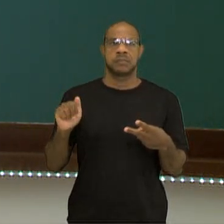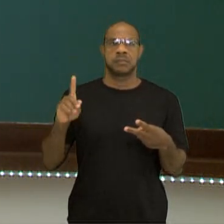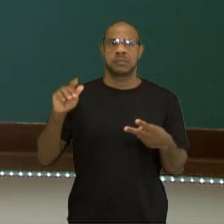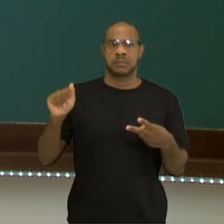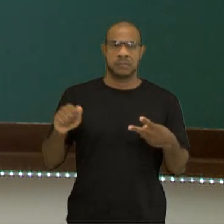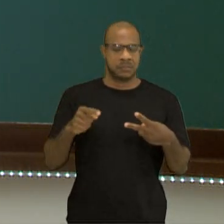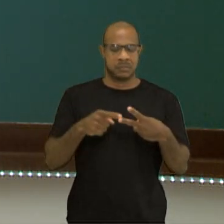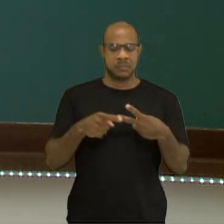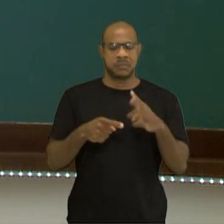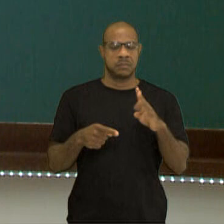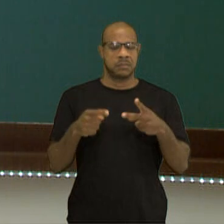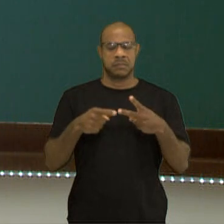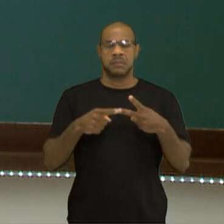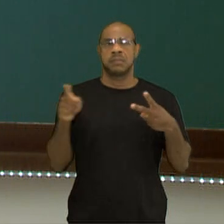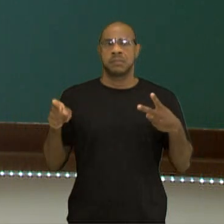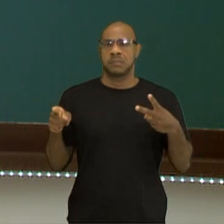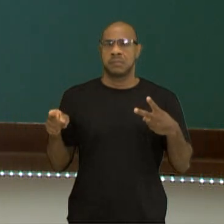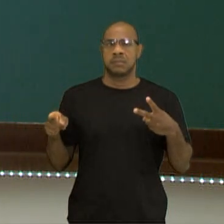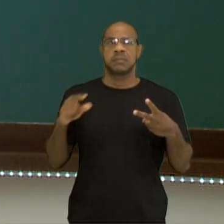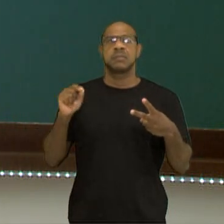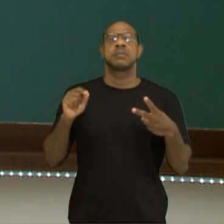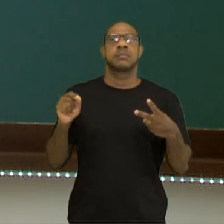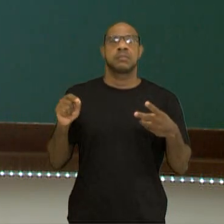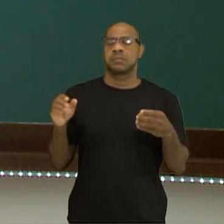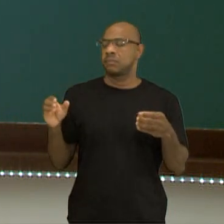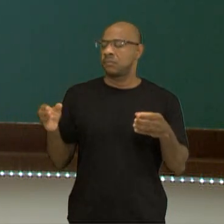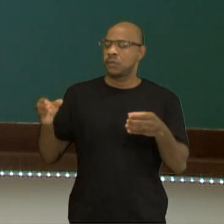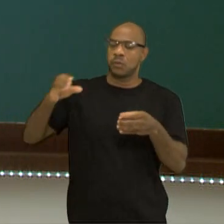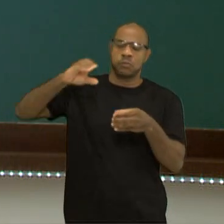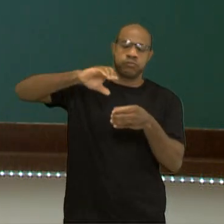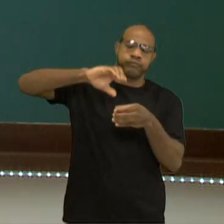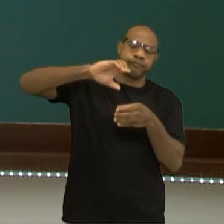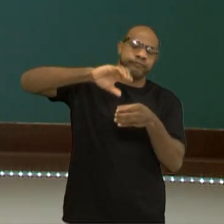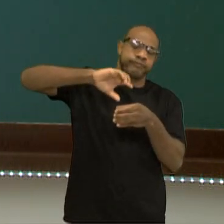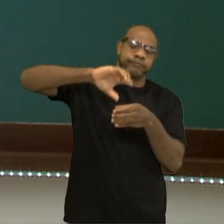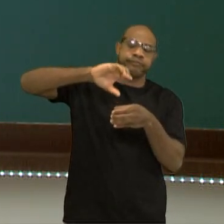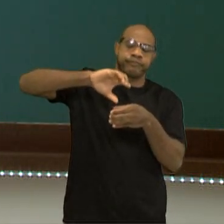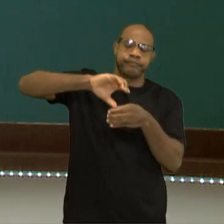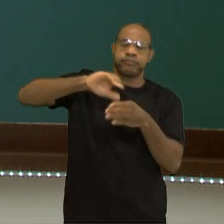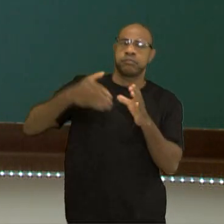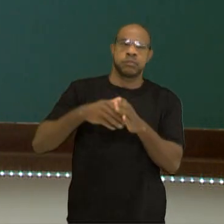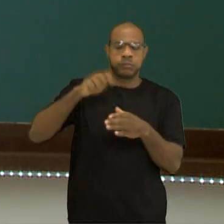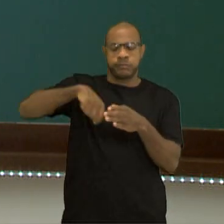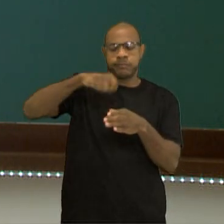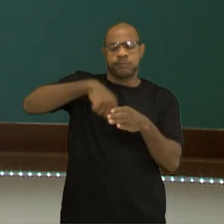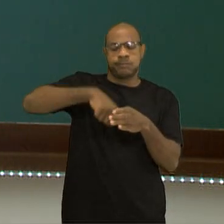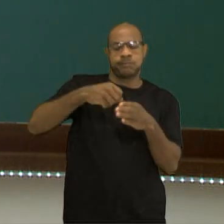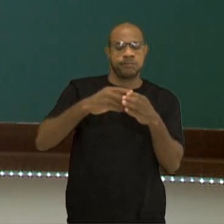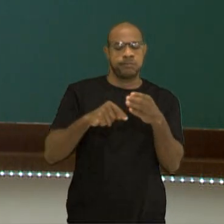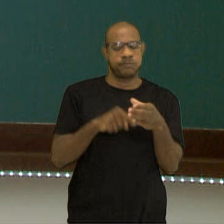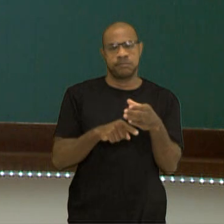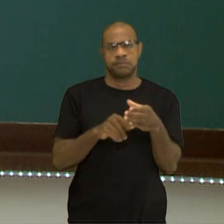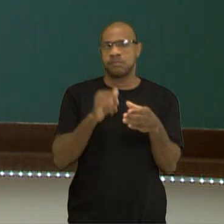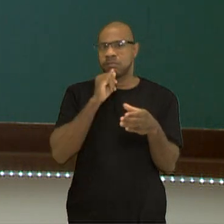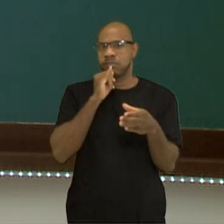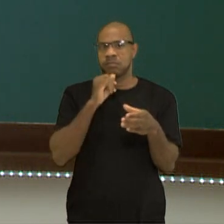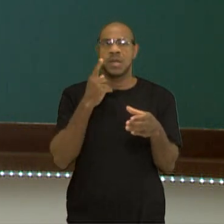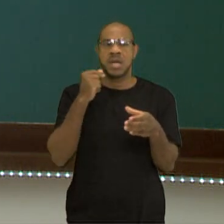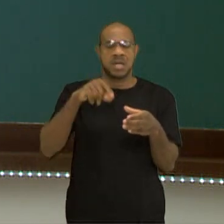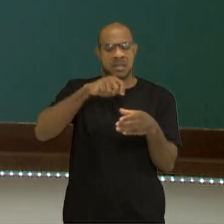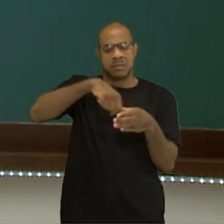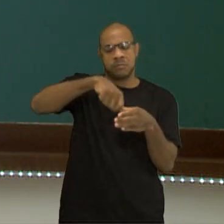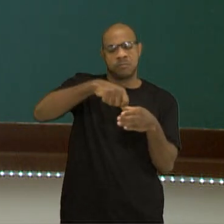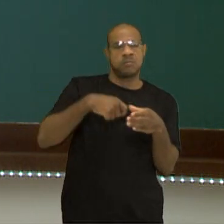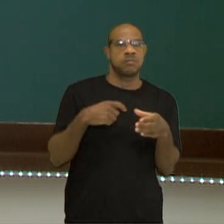então colocando toda a quantidade que o volume pode dissolver o solvente. No caso do exemplo do sal,